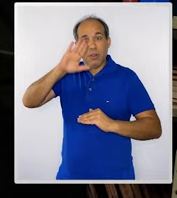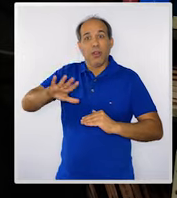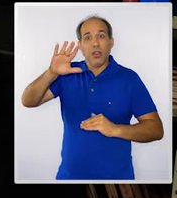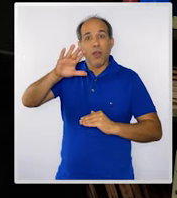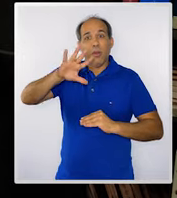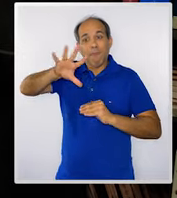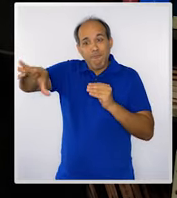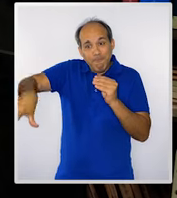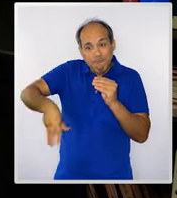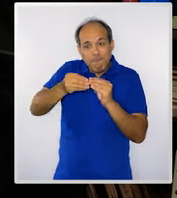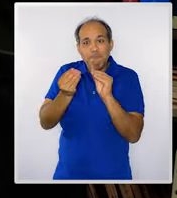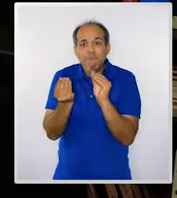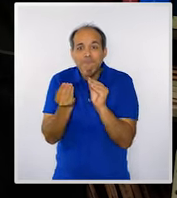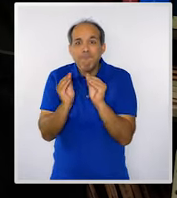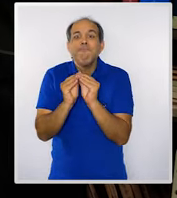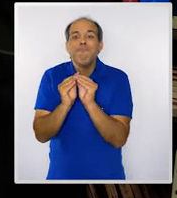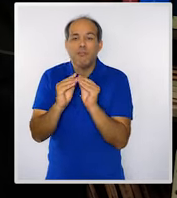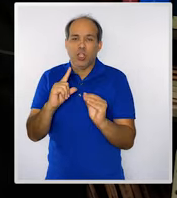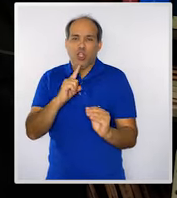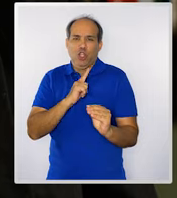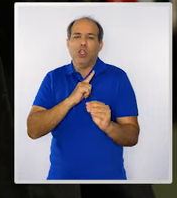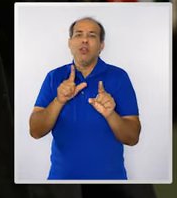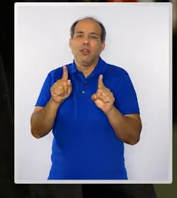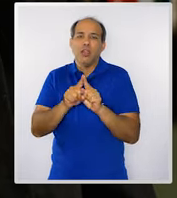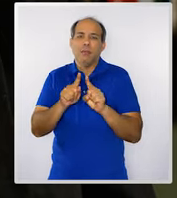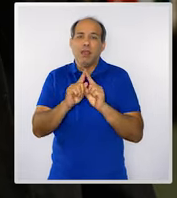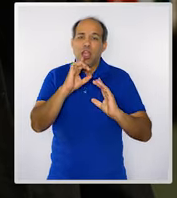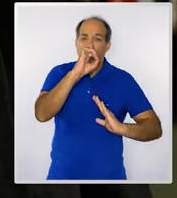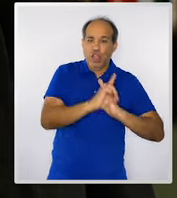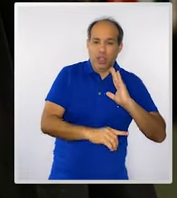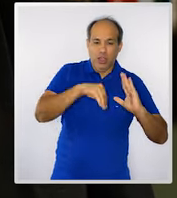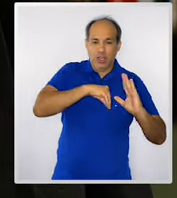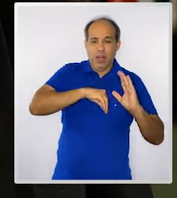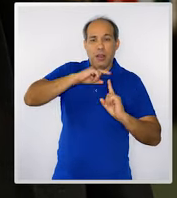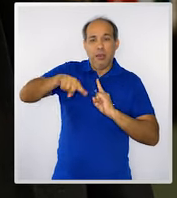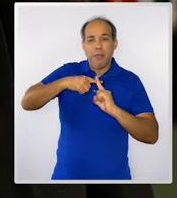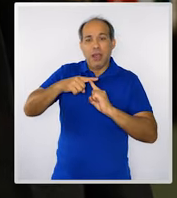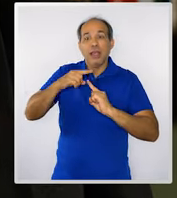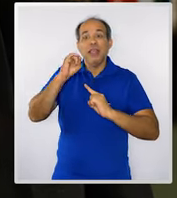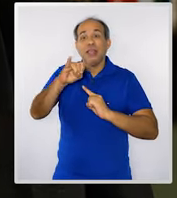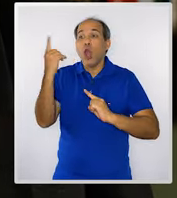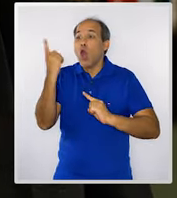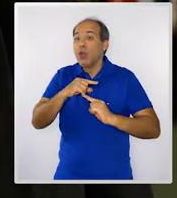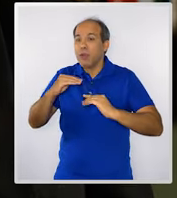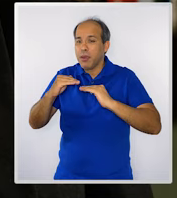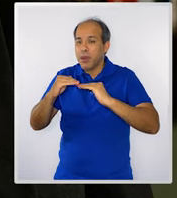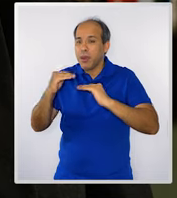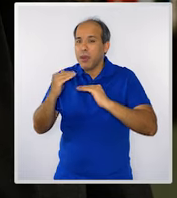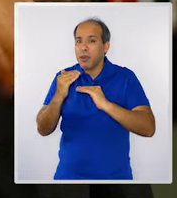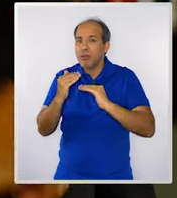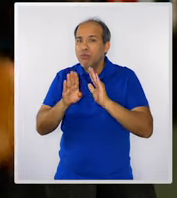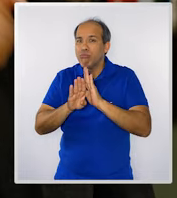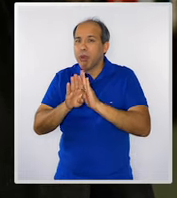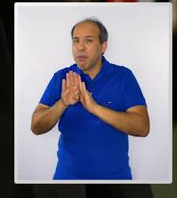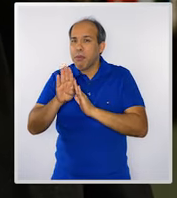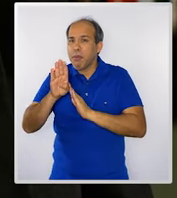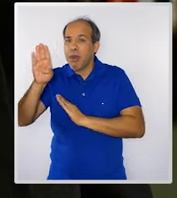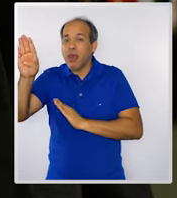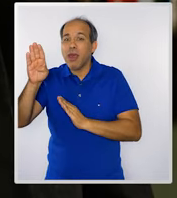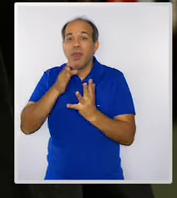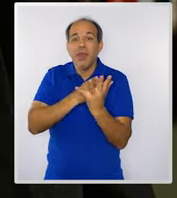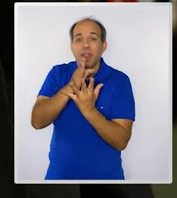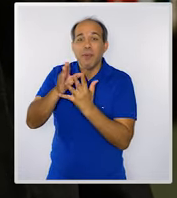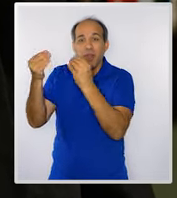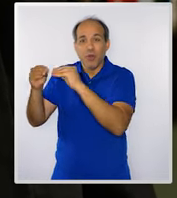ele tem direito, ele, ao atingir determinados níveis das metas que são pré